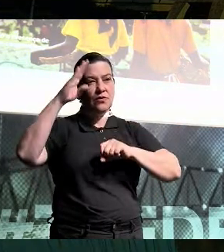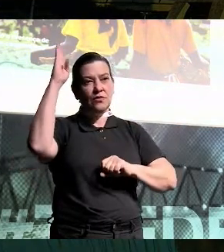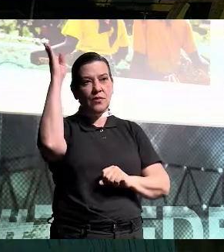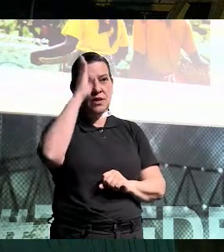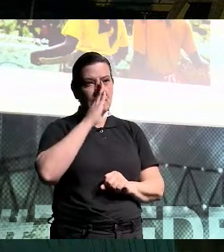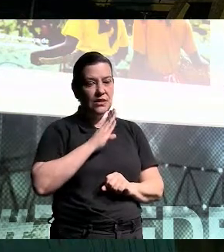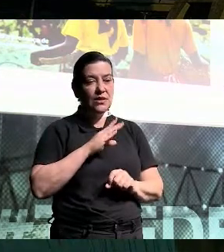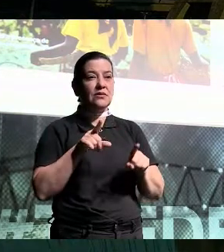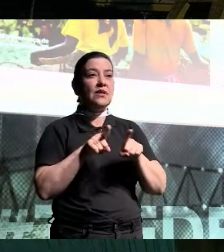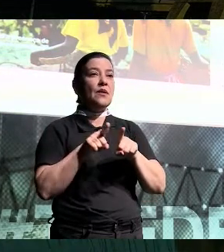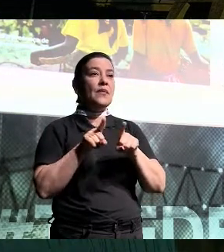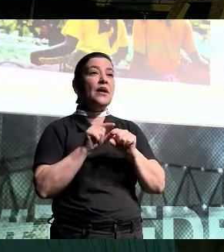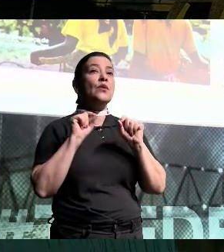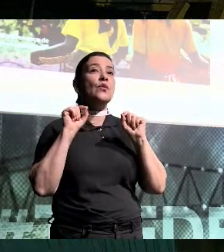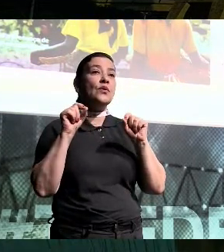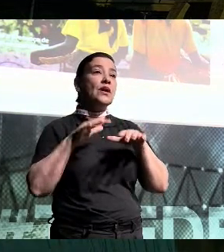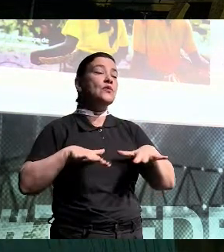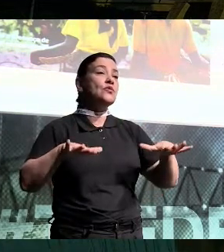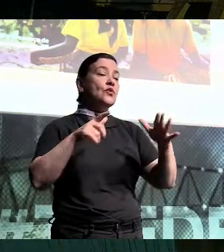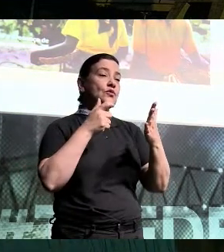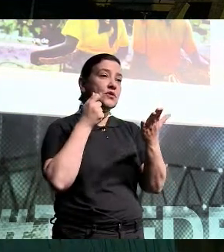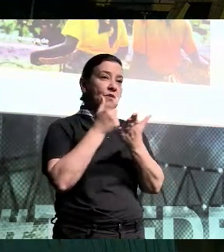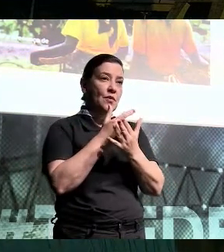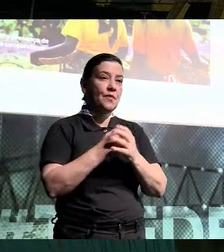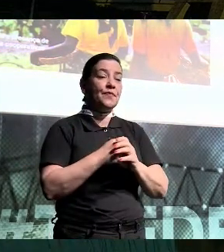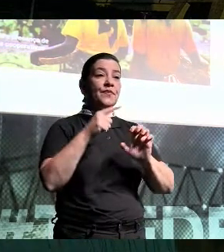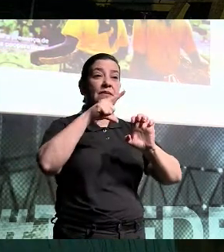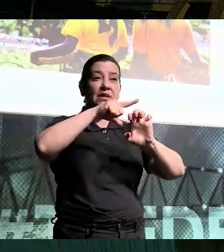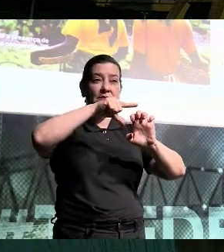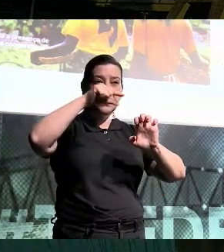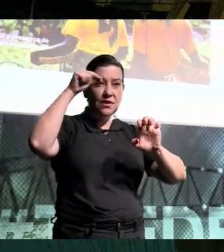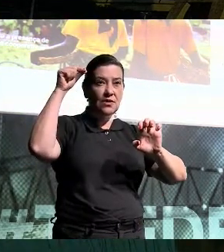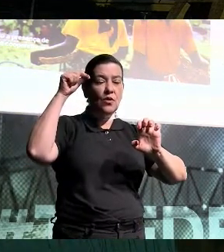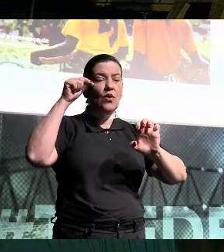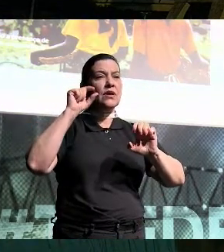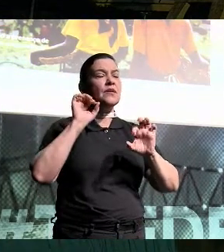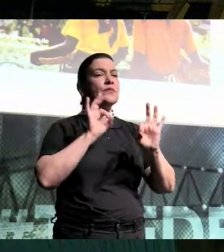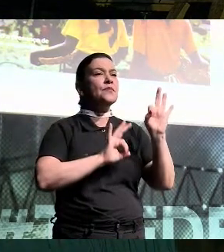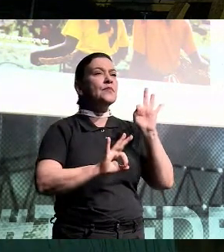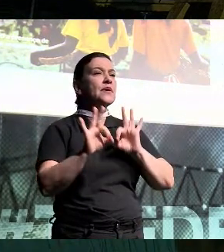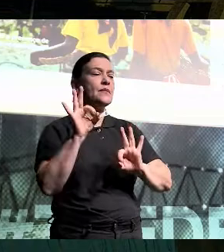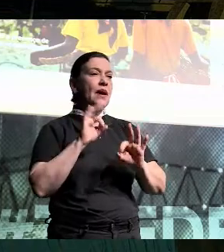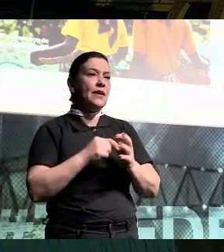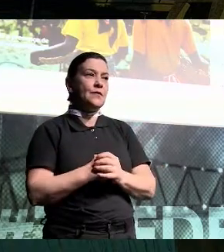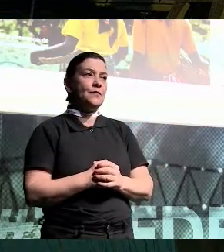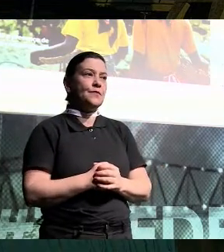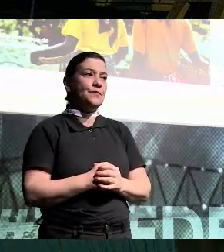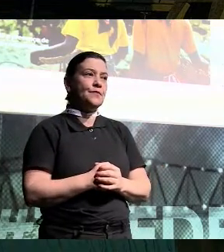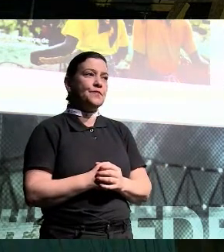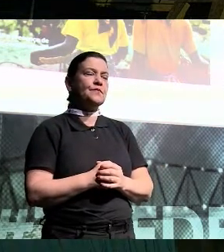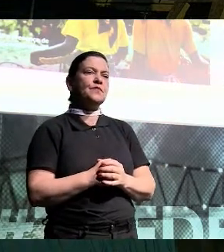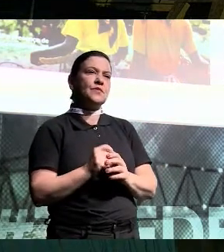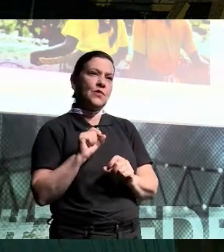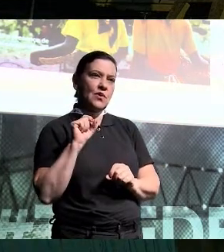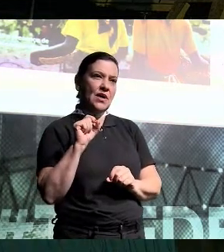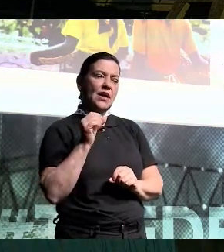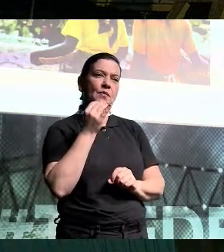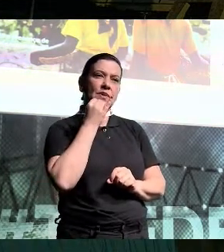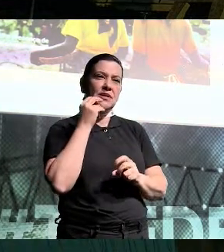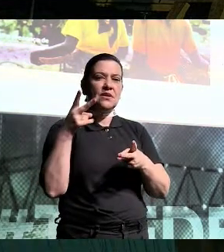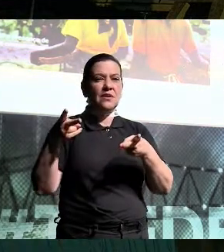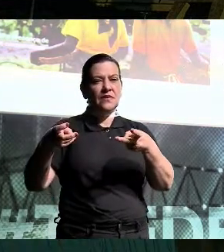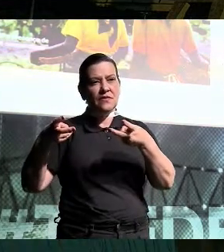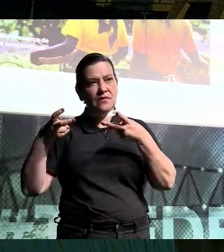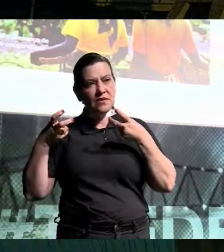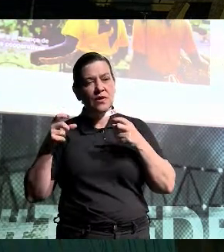com o mercado consumidor. Esses empreendedores, especificamente, eles produzem de forma extrativista. Então, gente está falando de